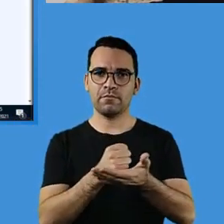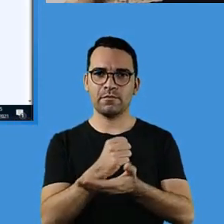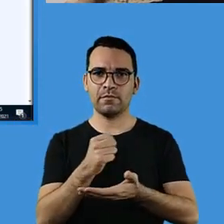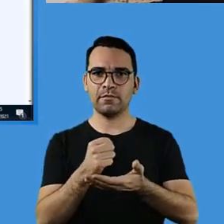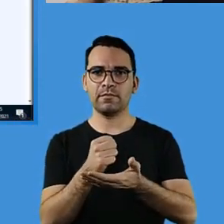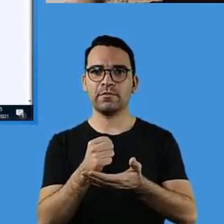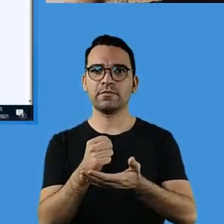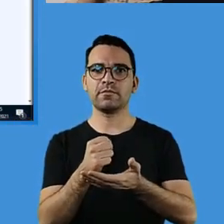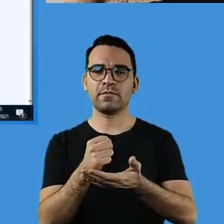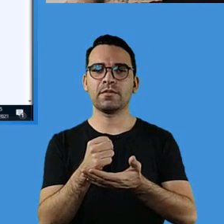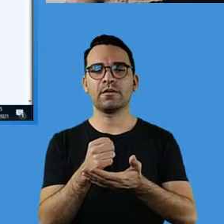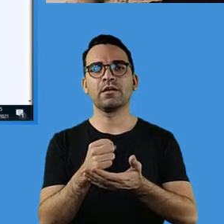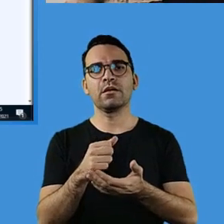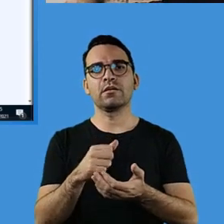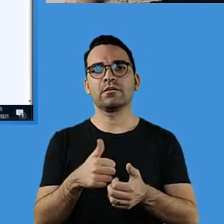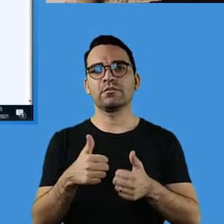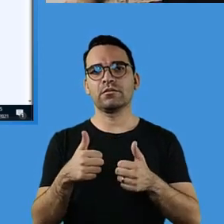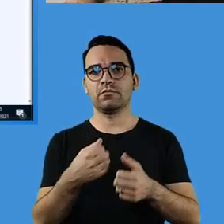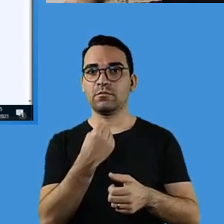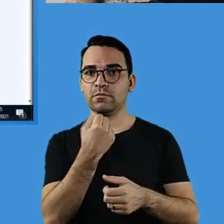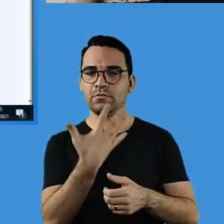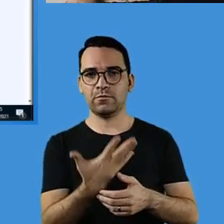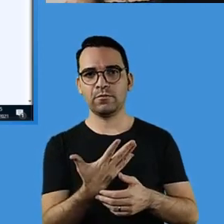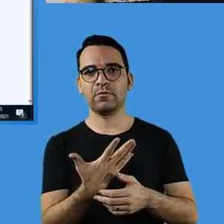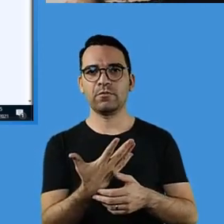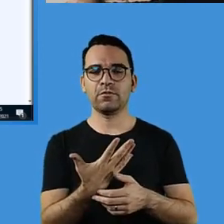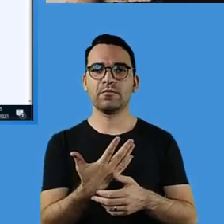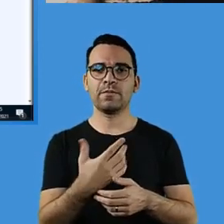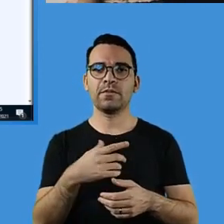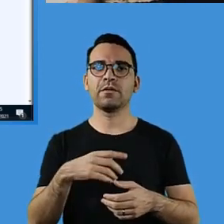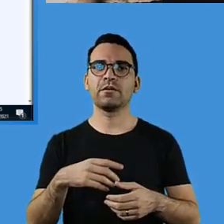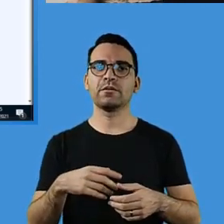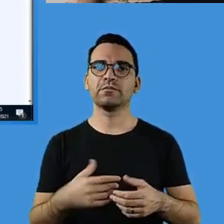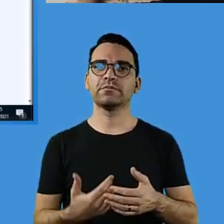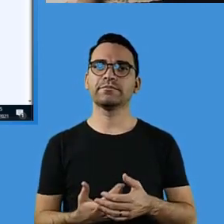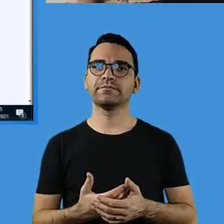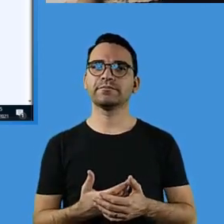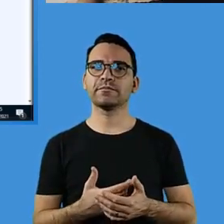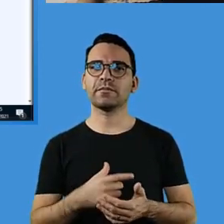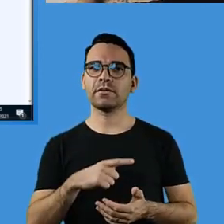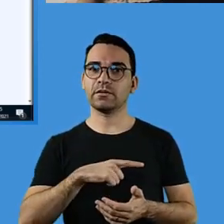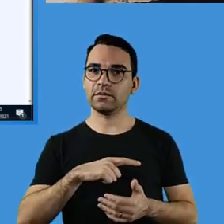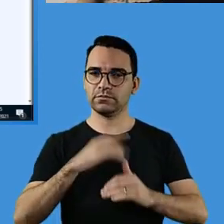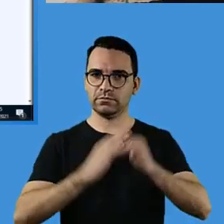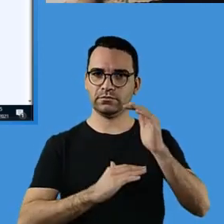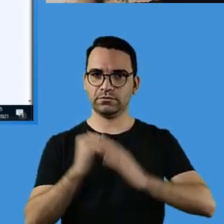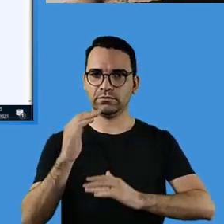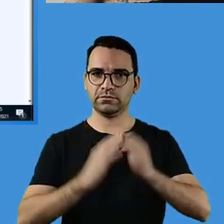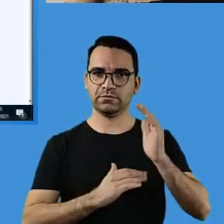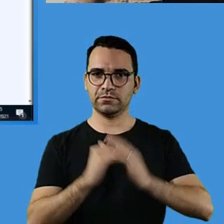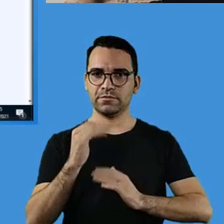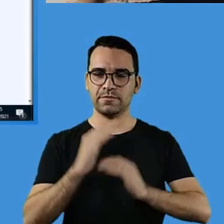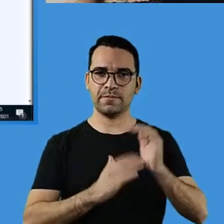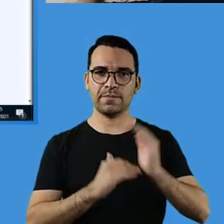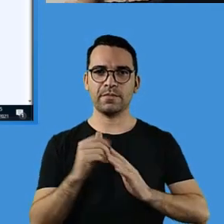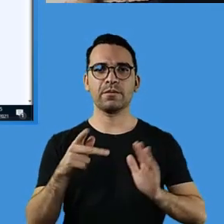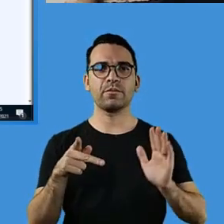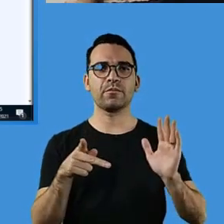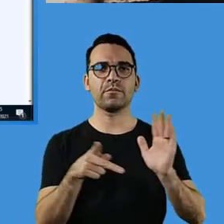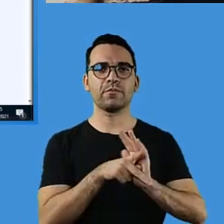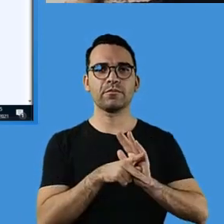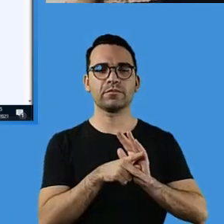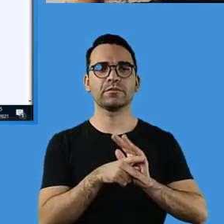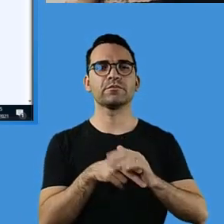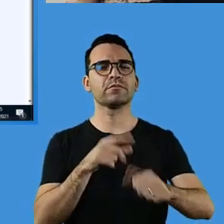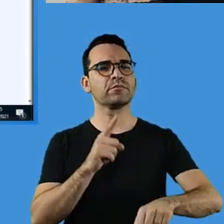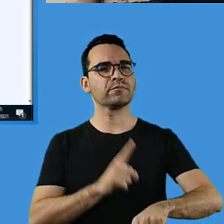adequado. E todos os níveis trazem as habilidades, né? Que são inerentes, né?